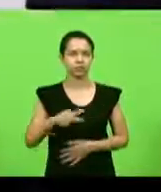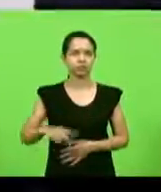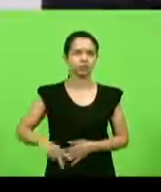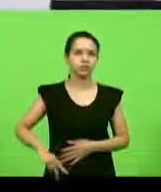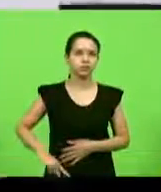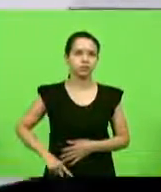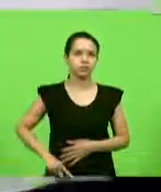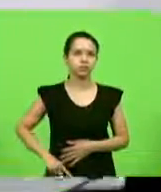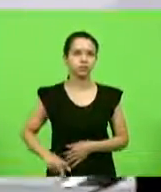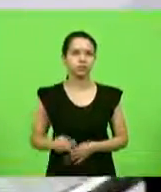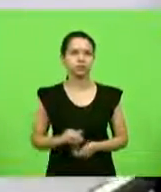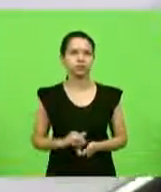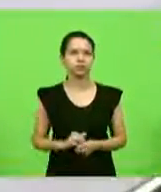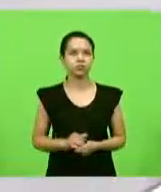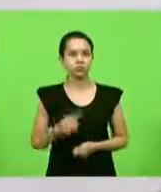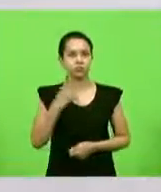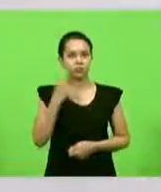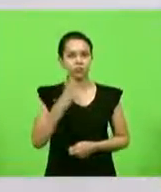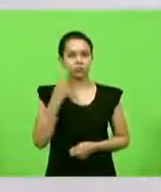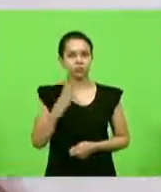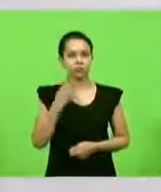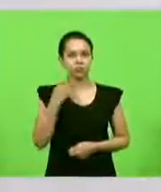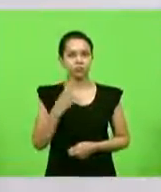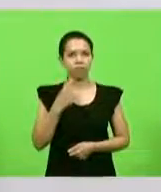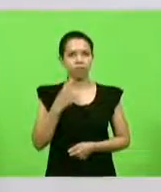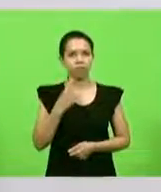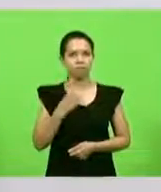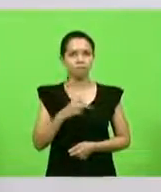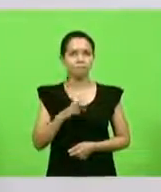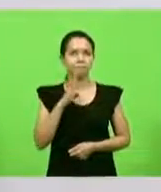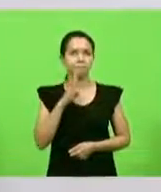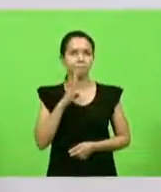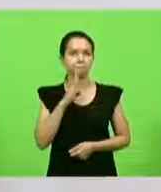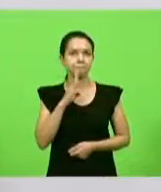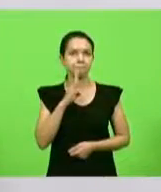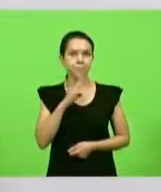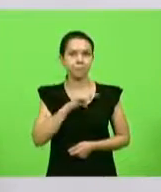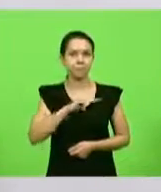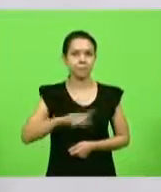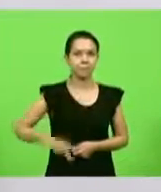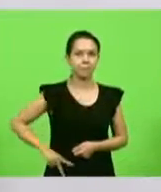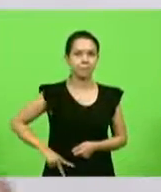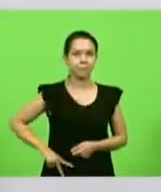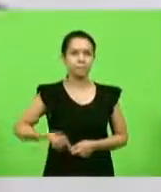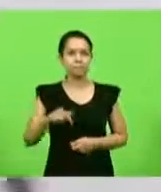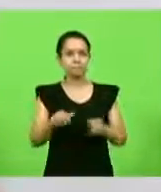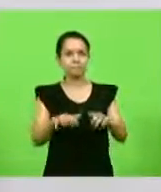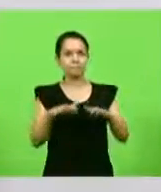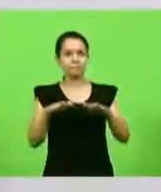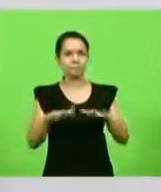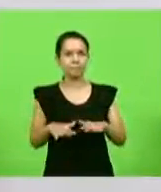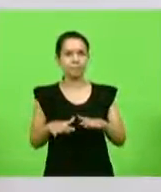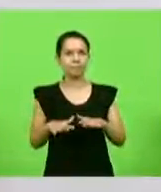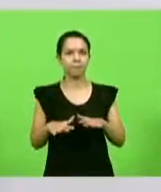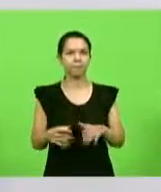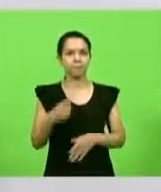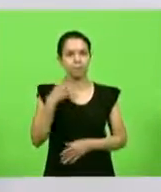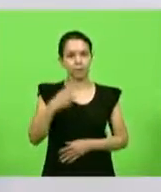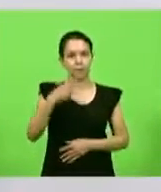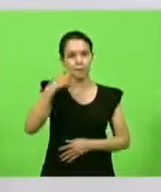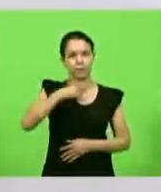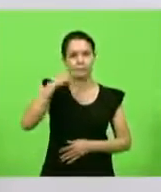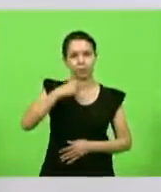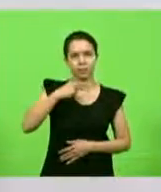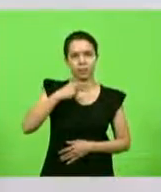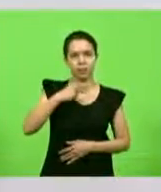deputado Nilson Berlanda, que está presidindo a sessão, deputado Kennedy Nunes,